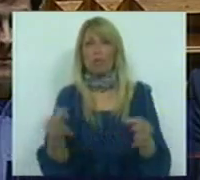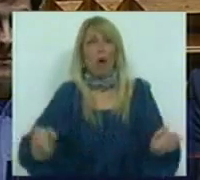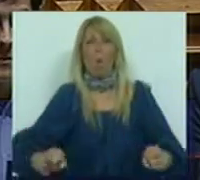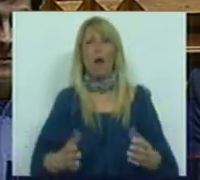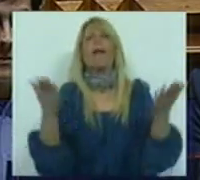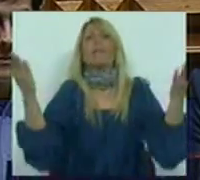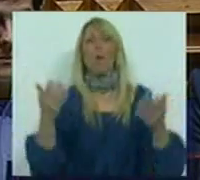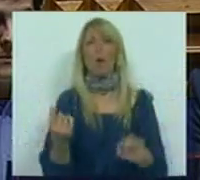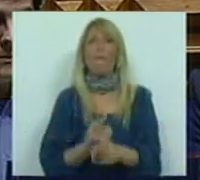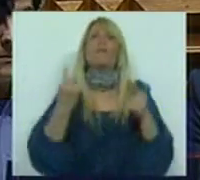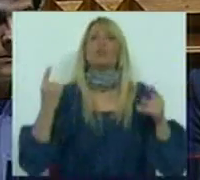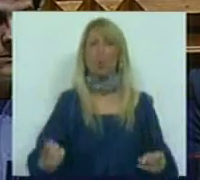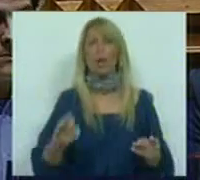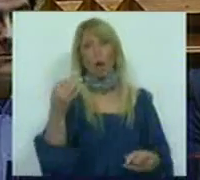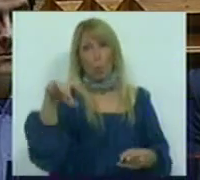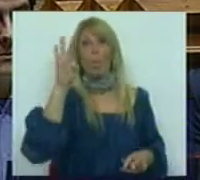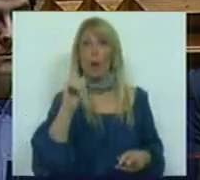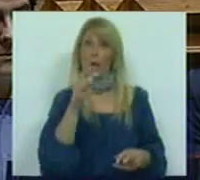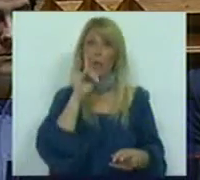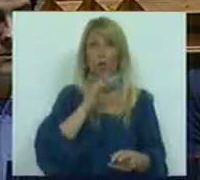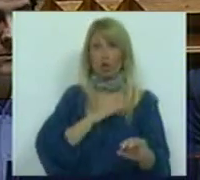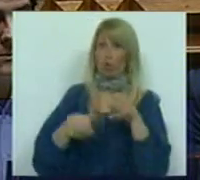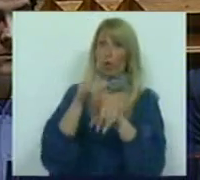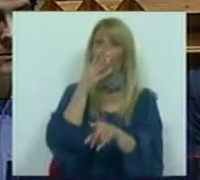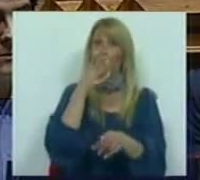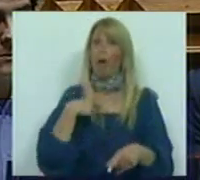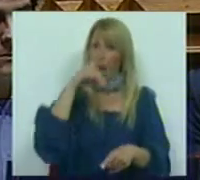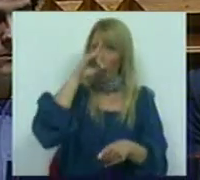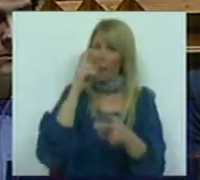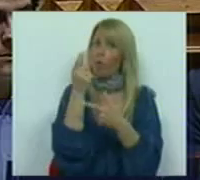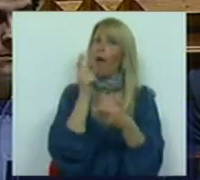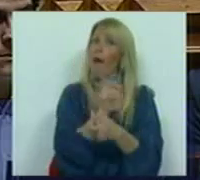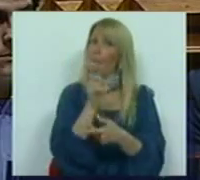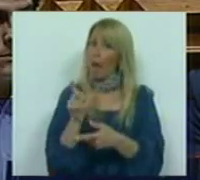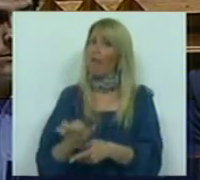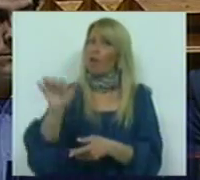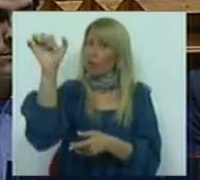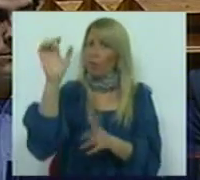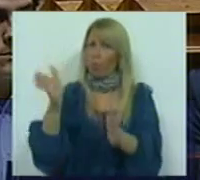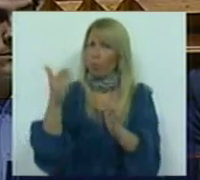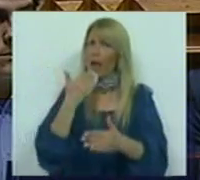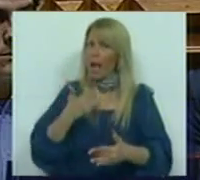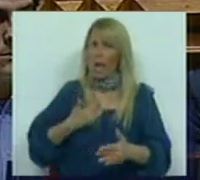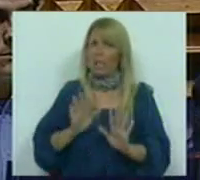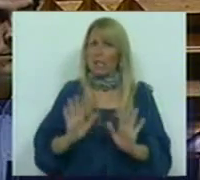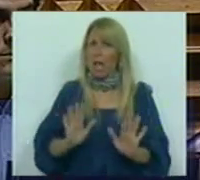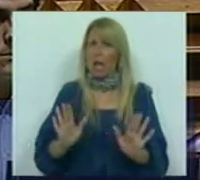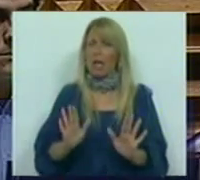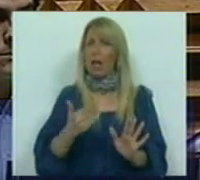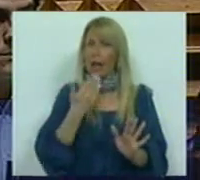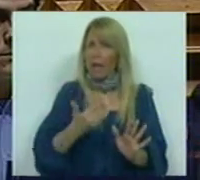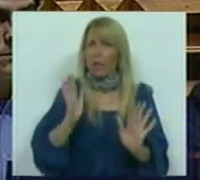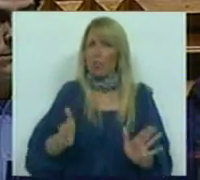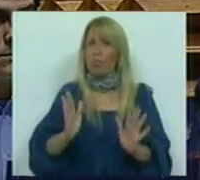porquê que o Partido Socialista, Sra. Deputada, faço muito gosto em lembrar as suas palavras, não tenho que agradecer, porquê que o Partido Socialista recusa a